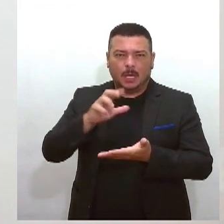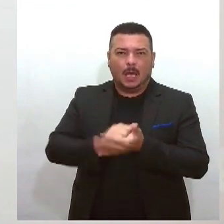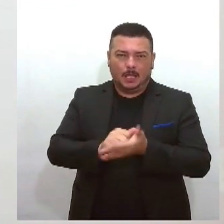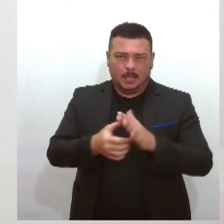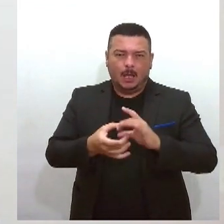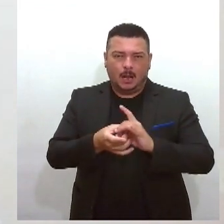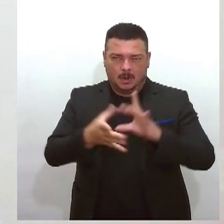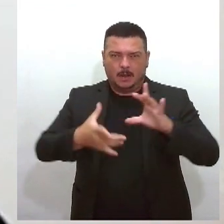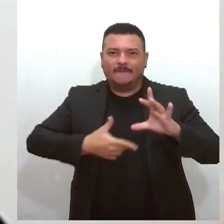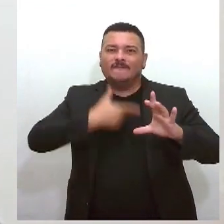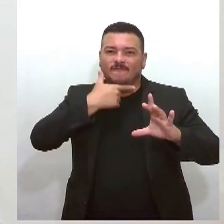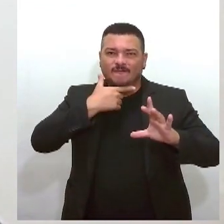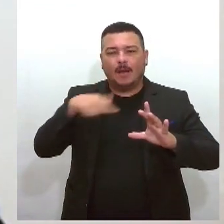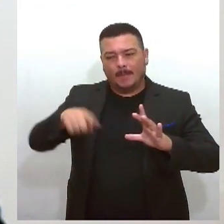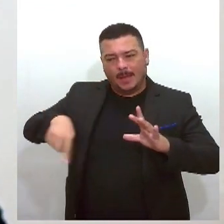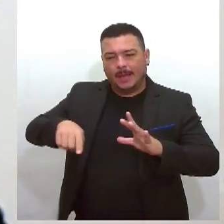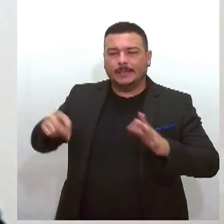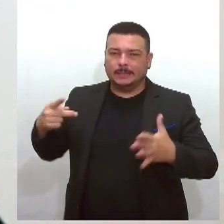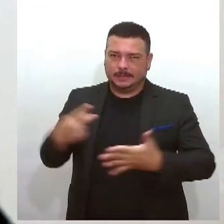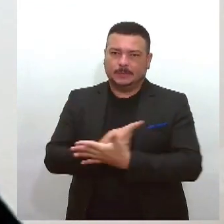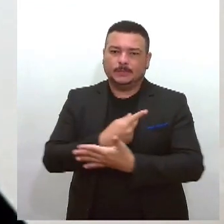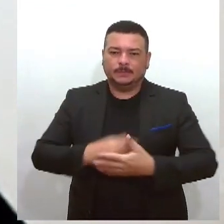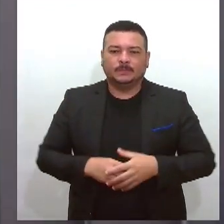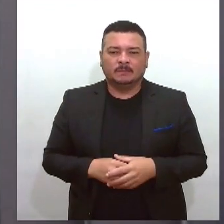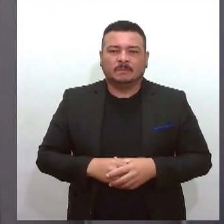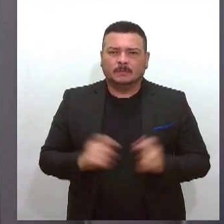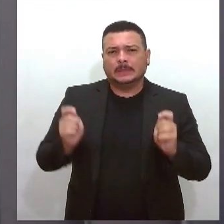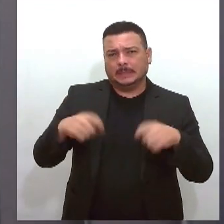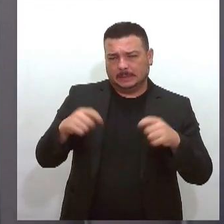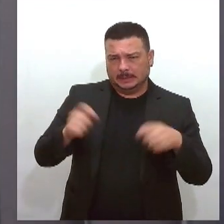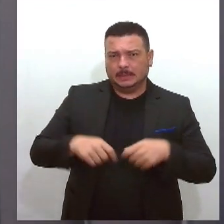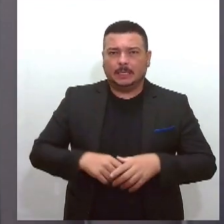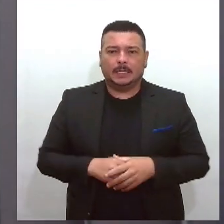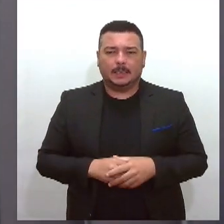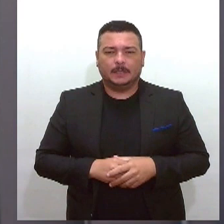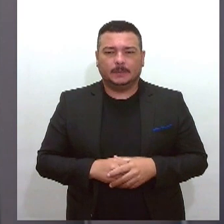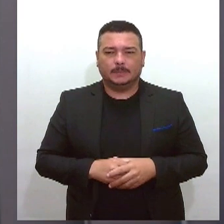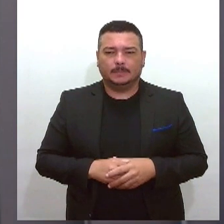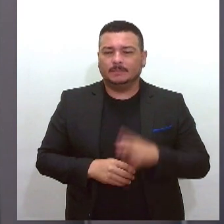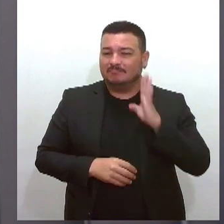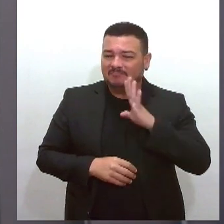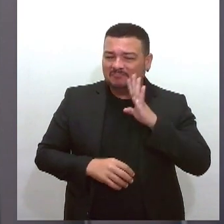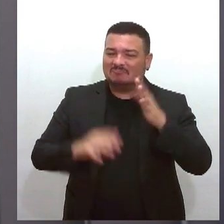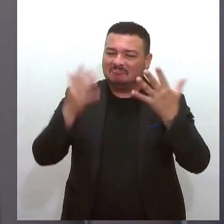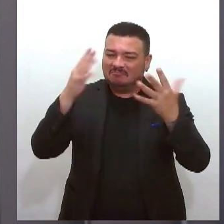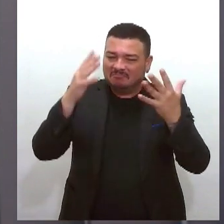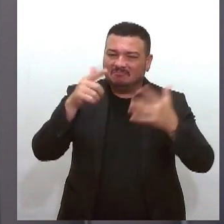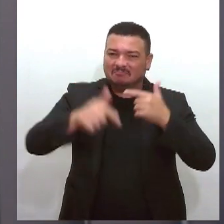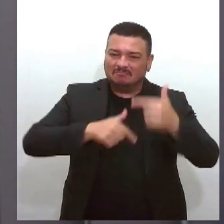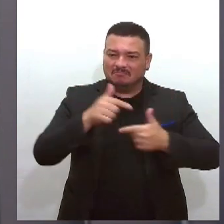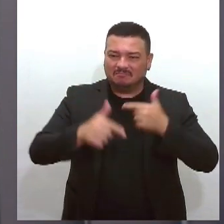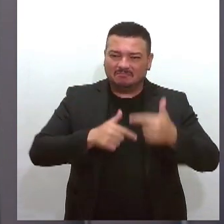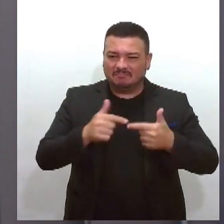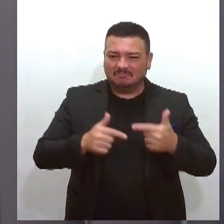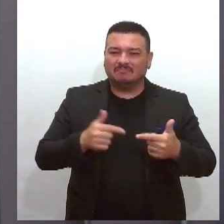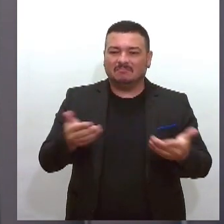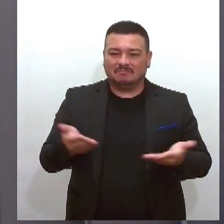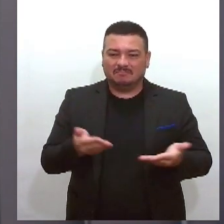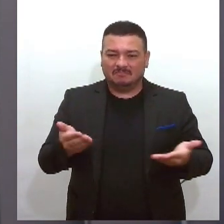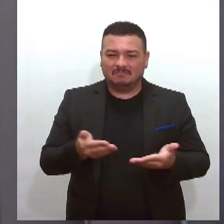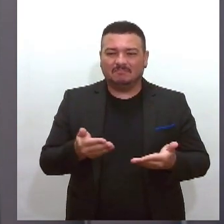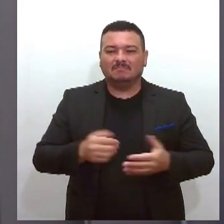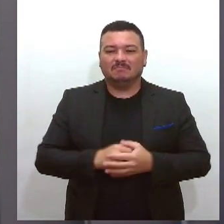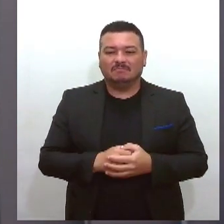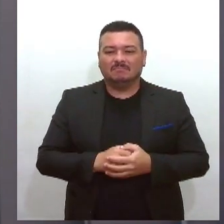para essas situações. Aí dá tempo sim. Muito bacana, viu? Parabéns pelo trabalho que está sendo feito, atendendo esses seis